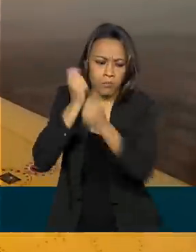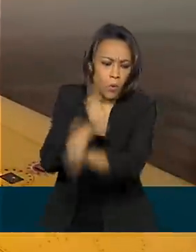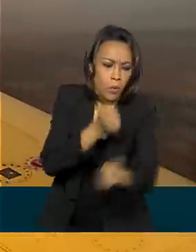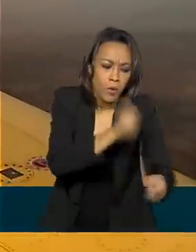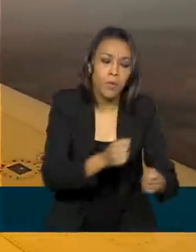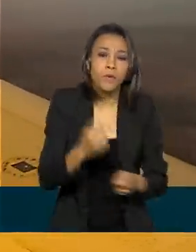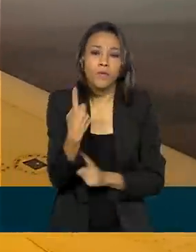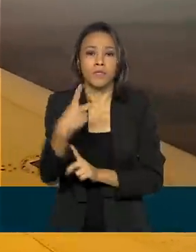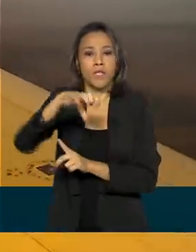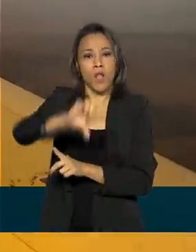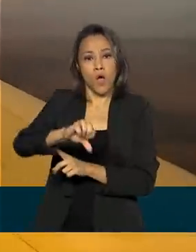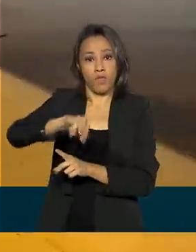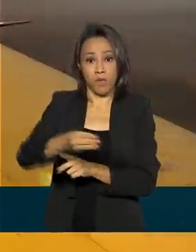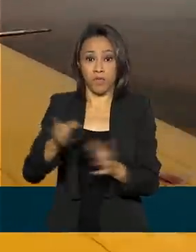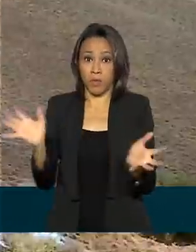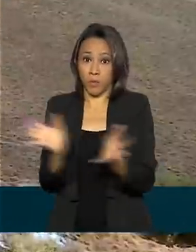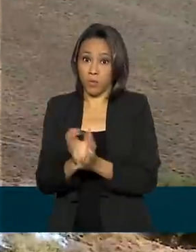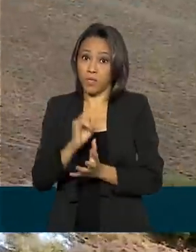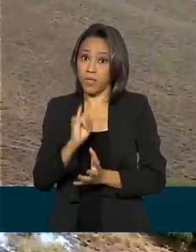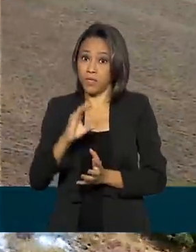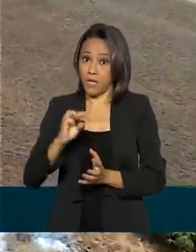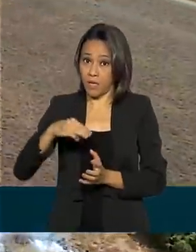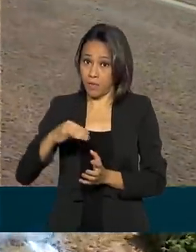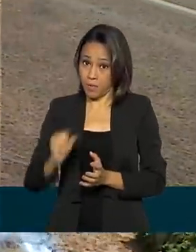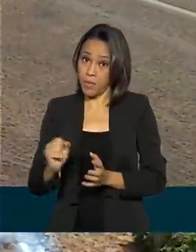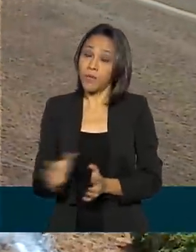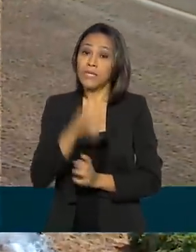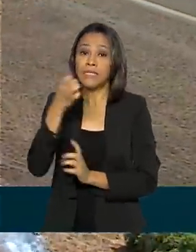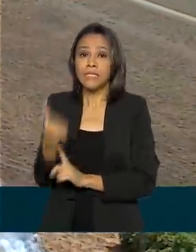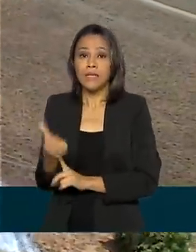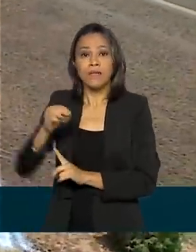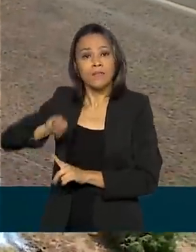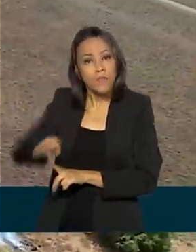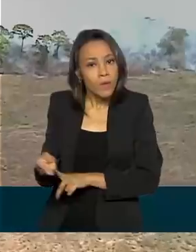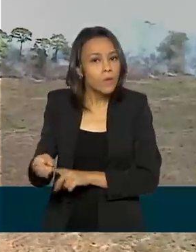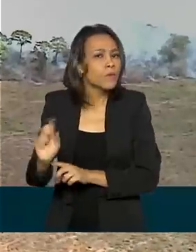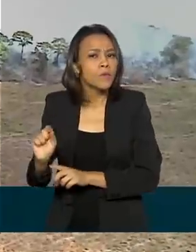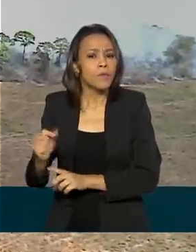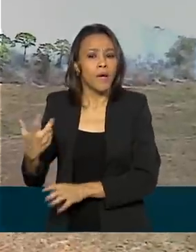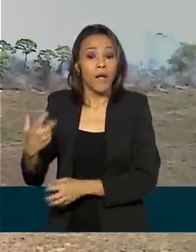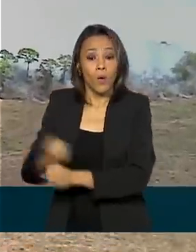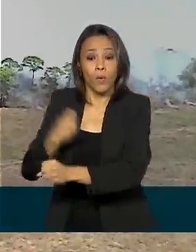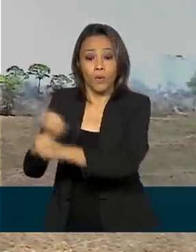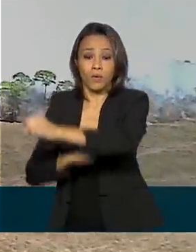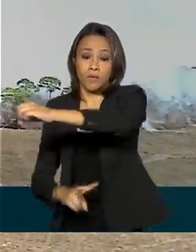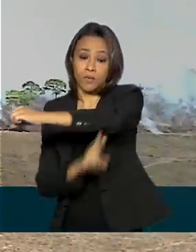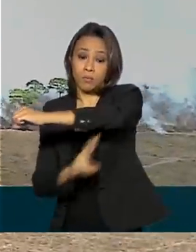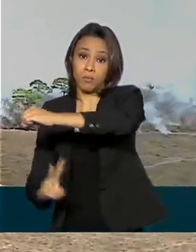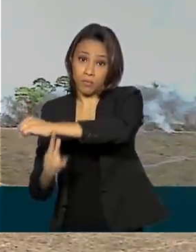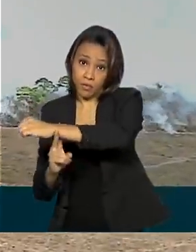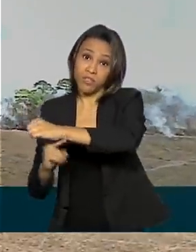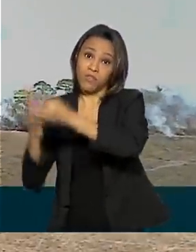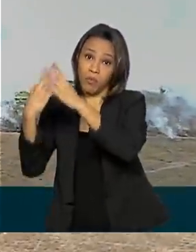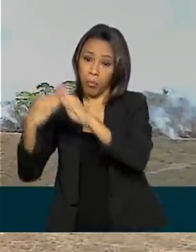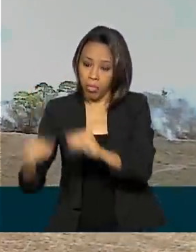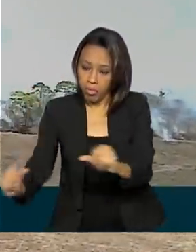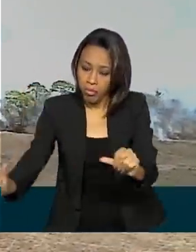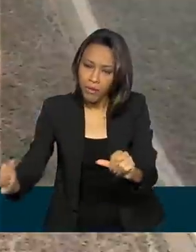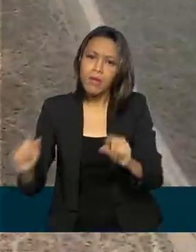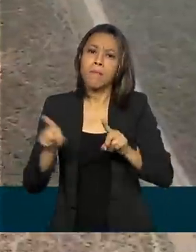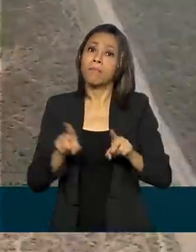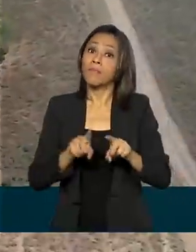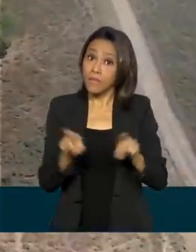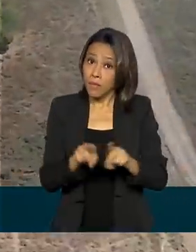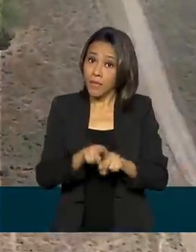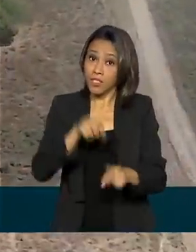milhões para o ICMBio e 6 milhões de reais para a reconstrução de pontes destruídas. Mas além de apagar o